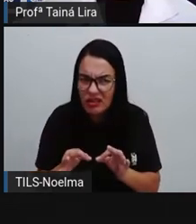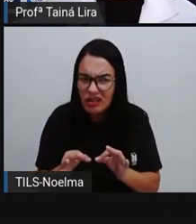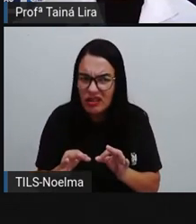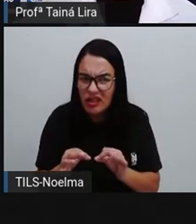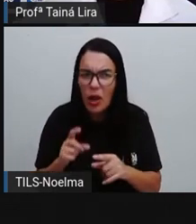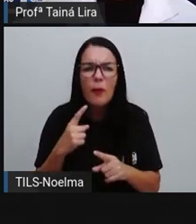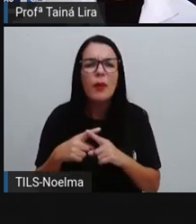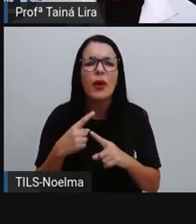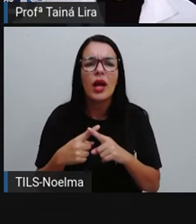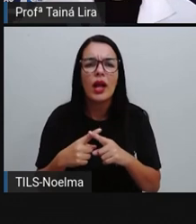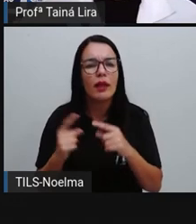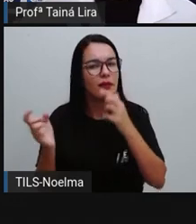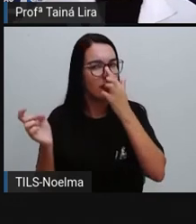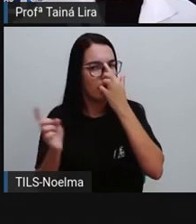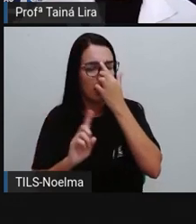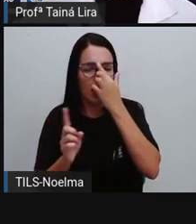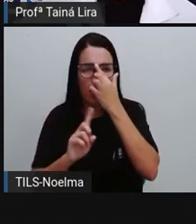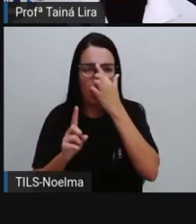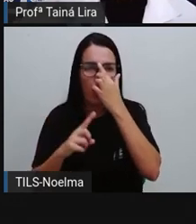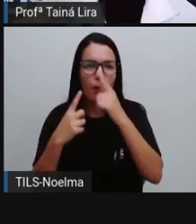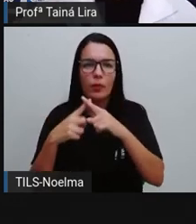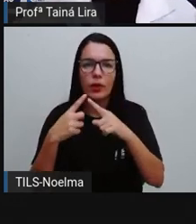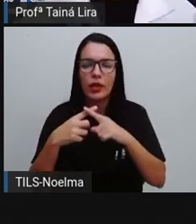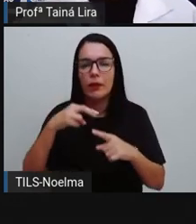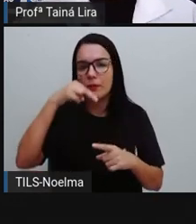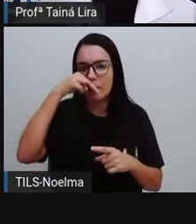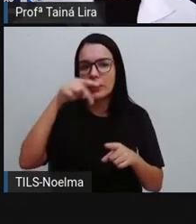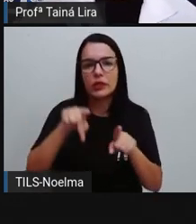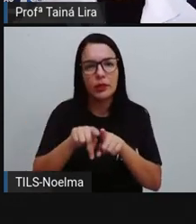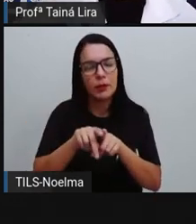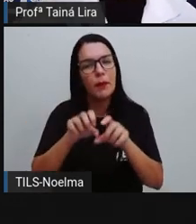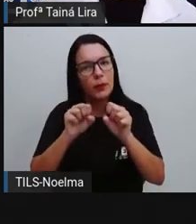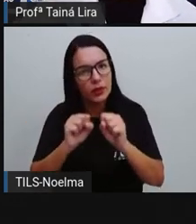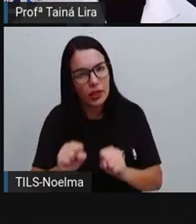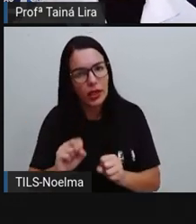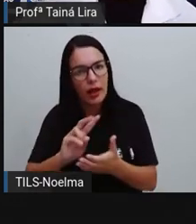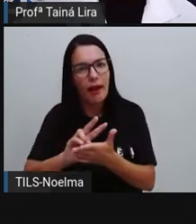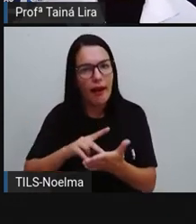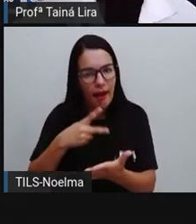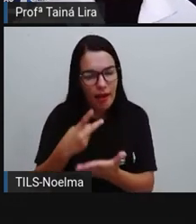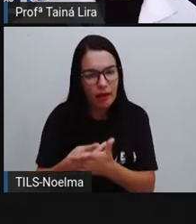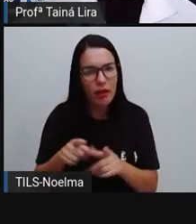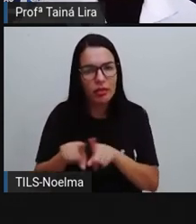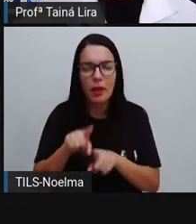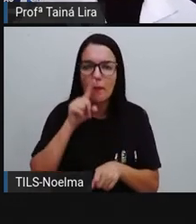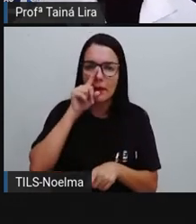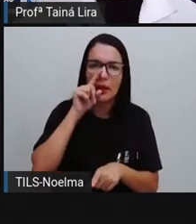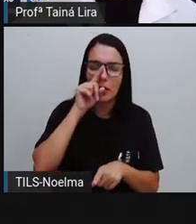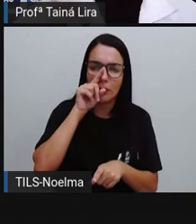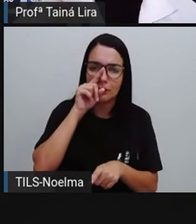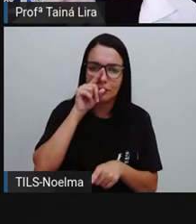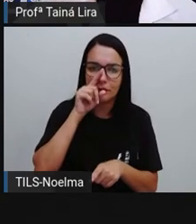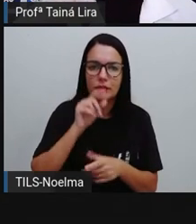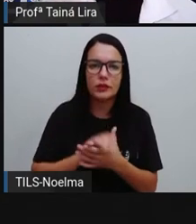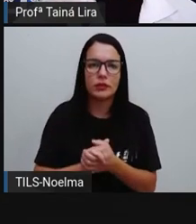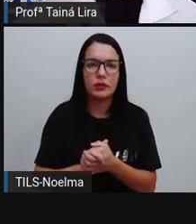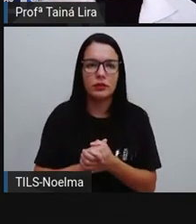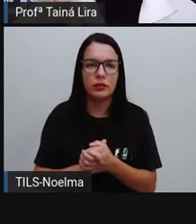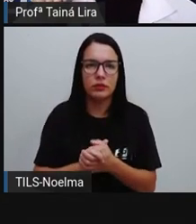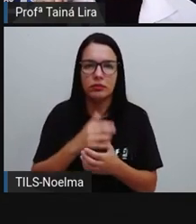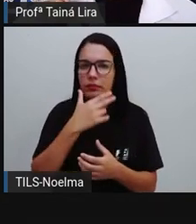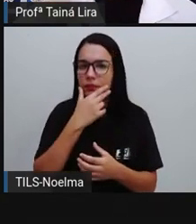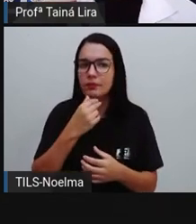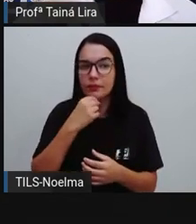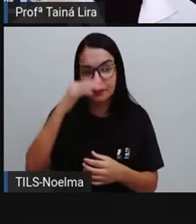Olha lá. Não, né? Porque Mônica também poderia realmente se machucar com a queda. Cebolinha não se